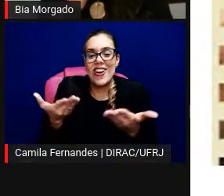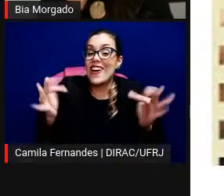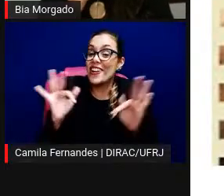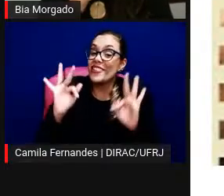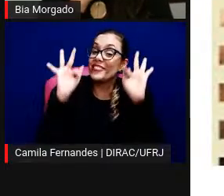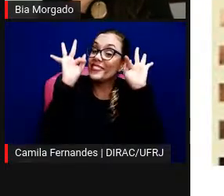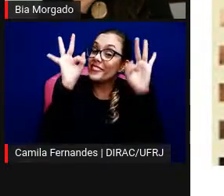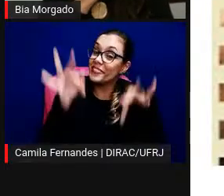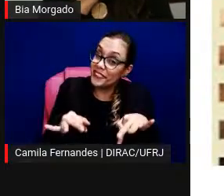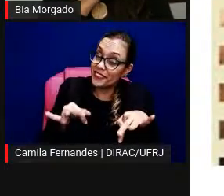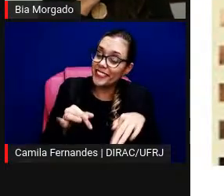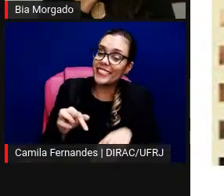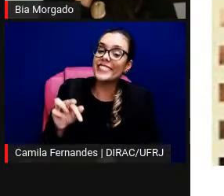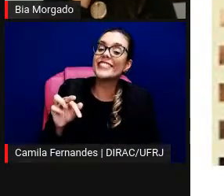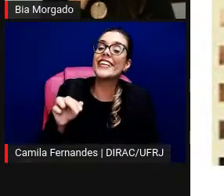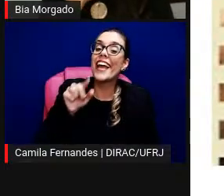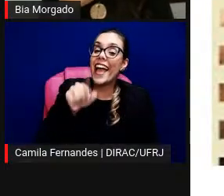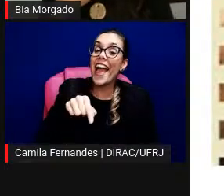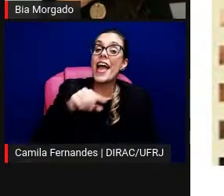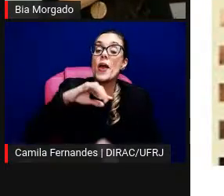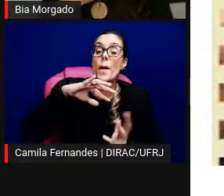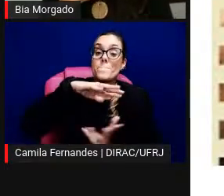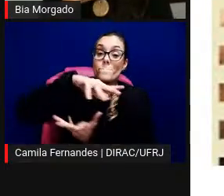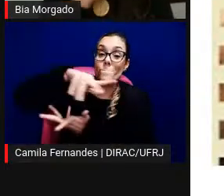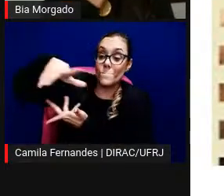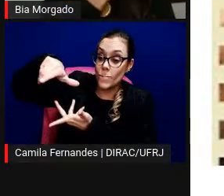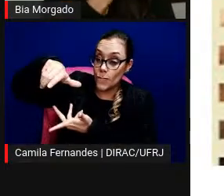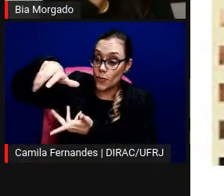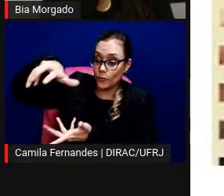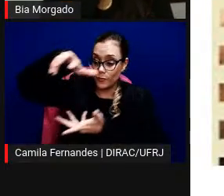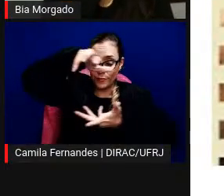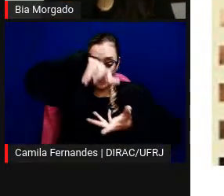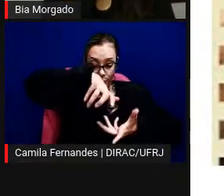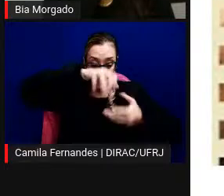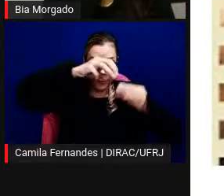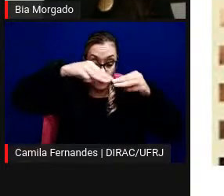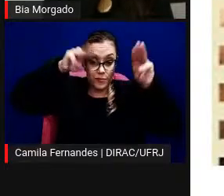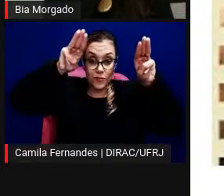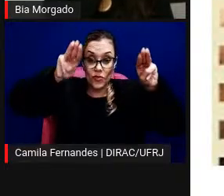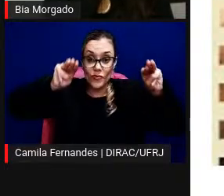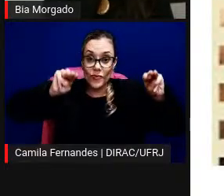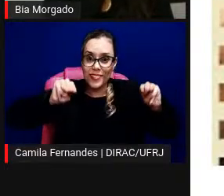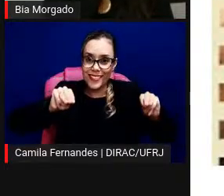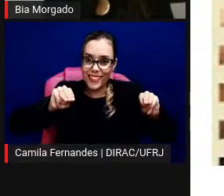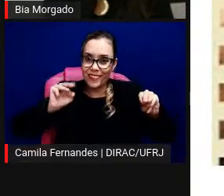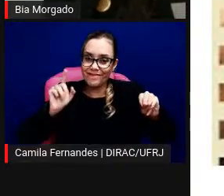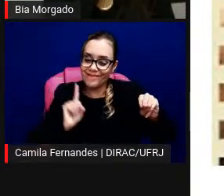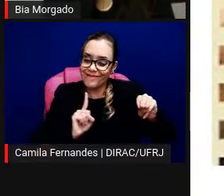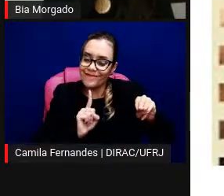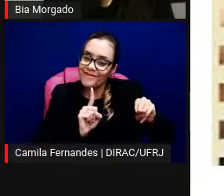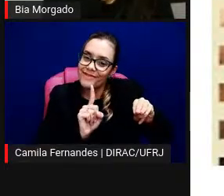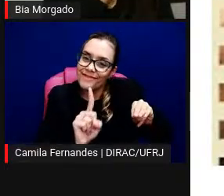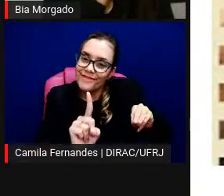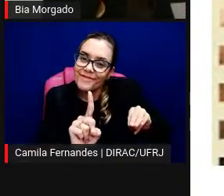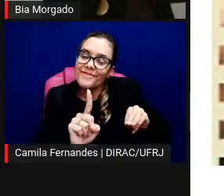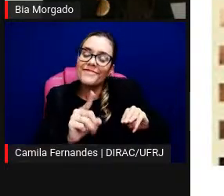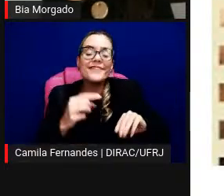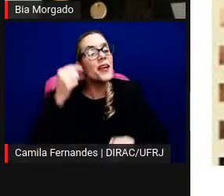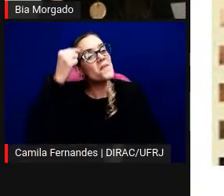na exposição Museu ao Mundo, são muitas, eu fiquei pensando em muitas experiências e proposições e